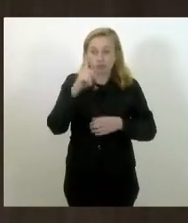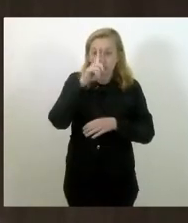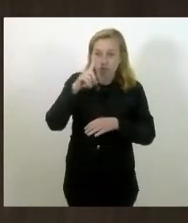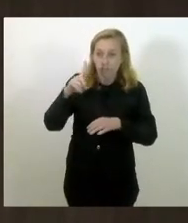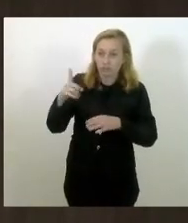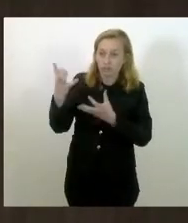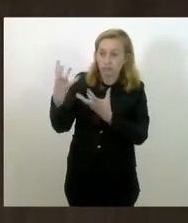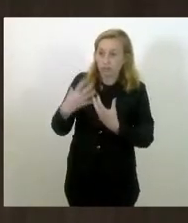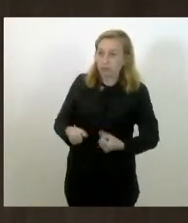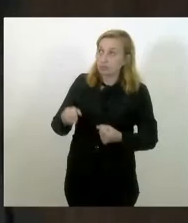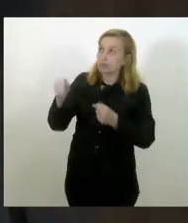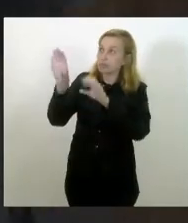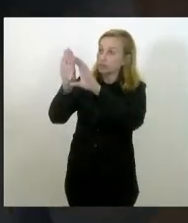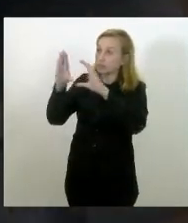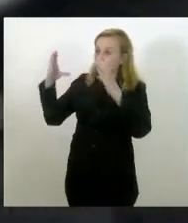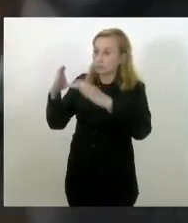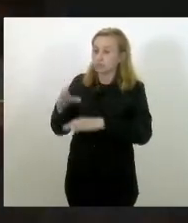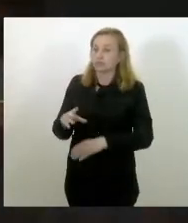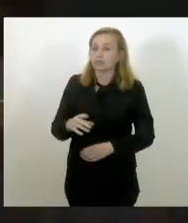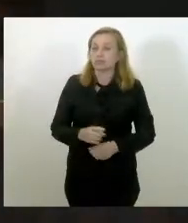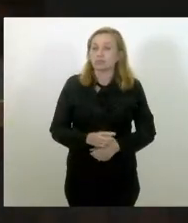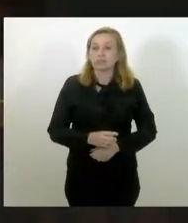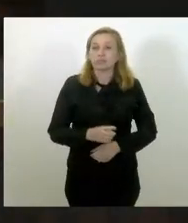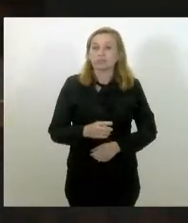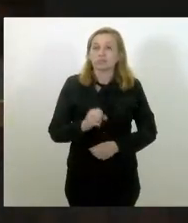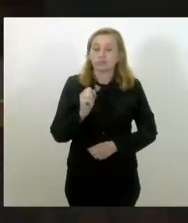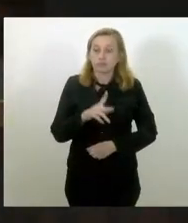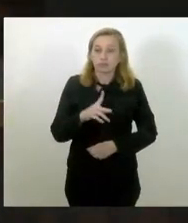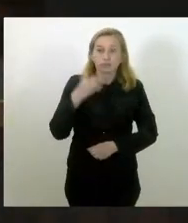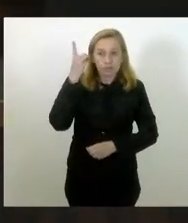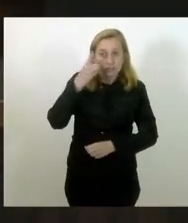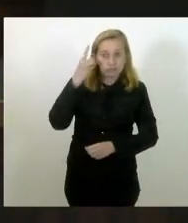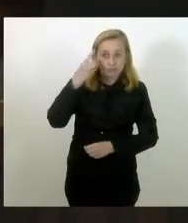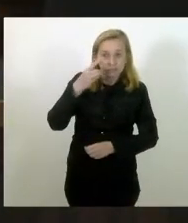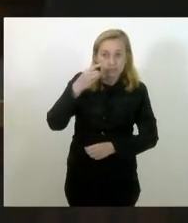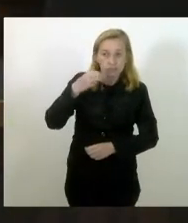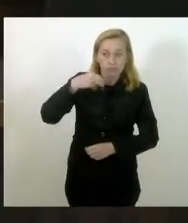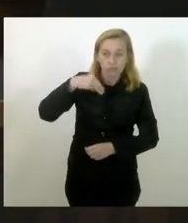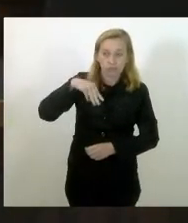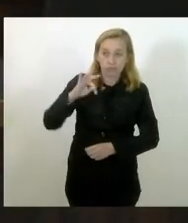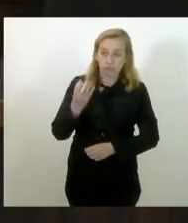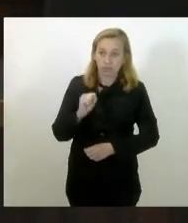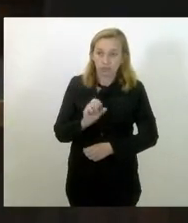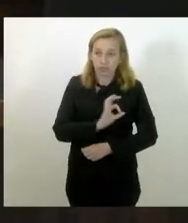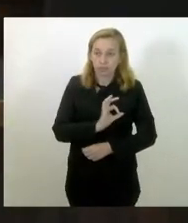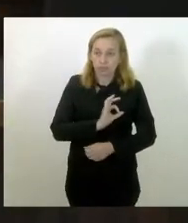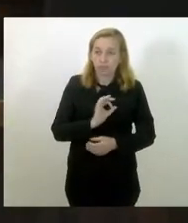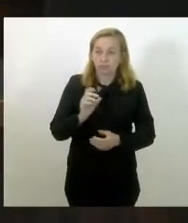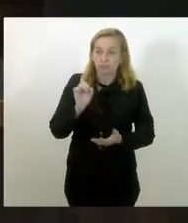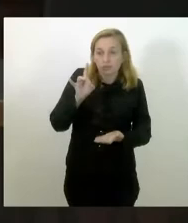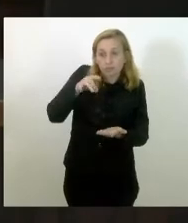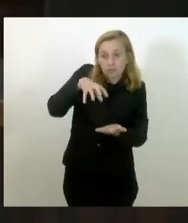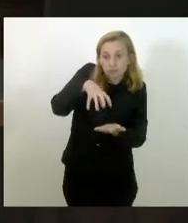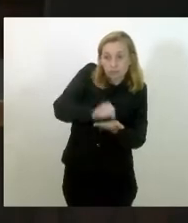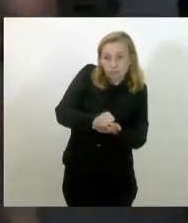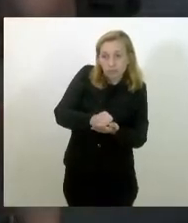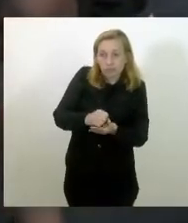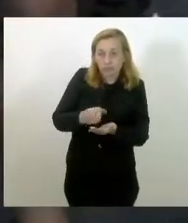receba no céu. Presidente, só para registrar a presença do nosso querido eficiente,